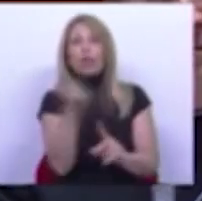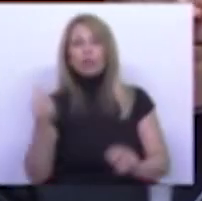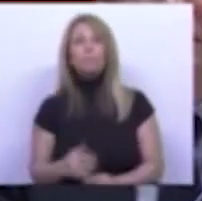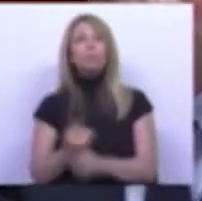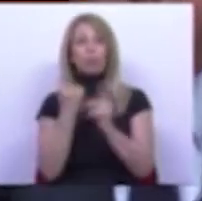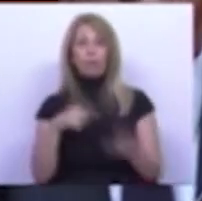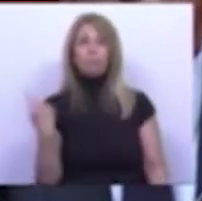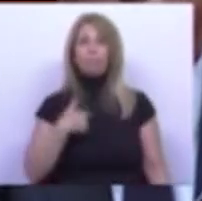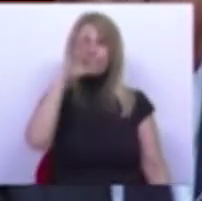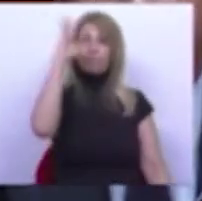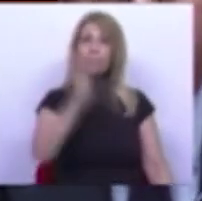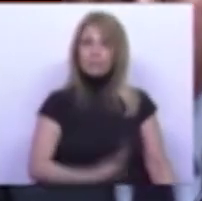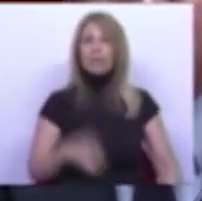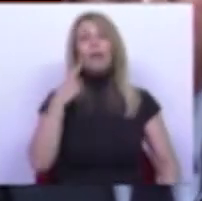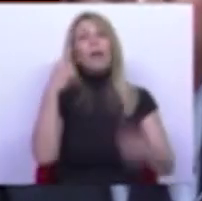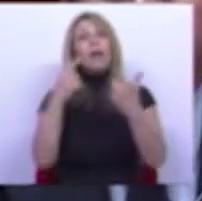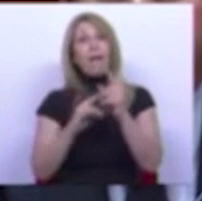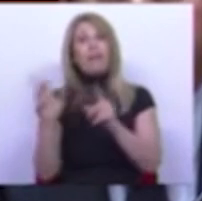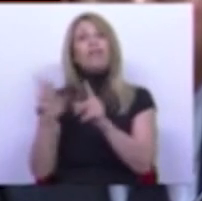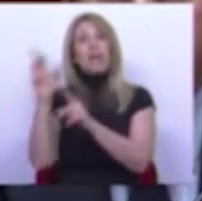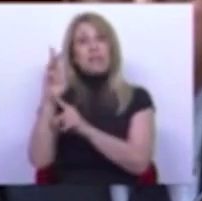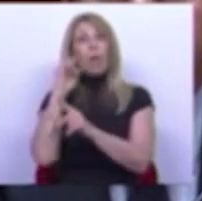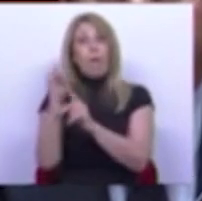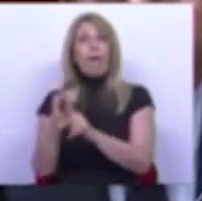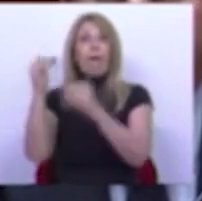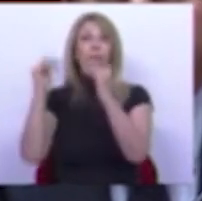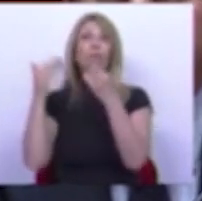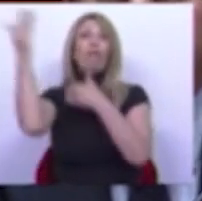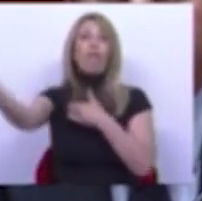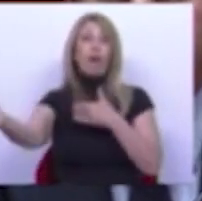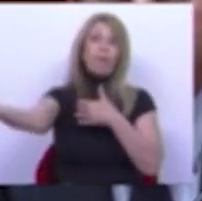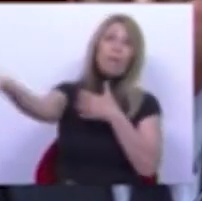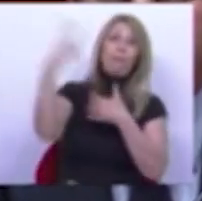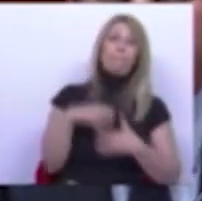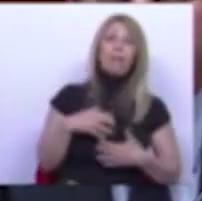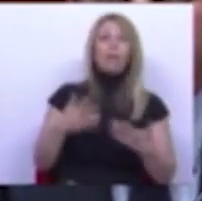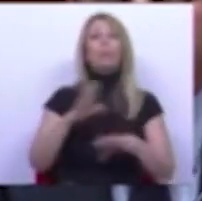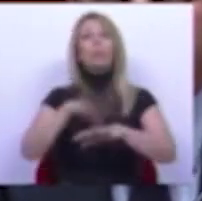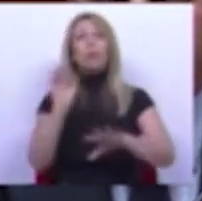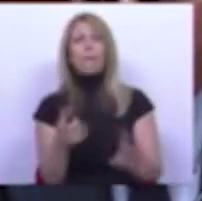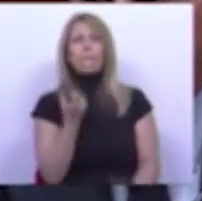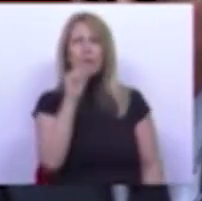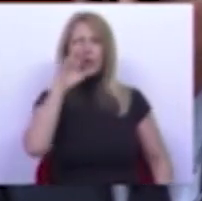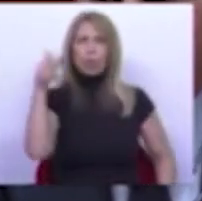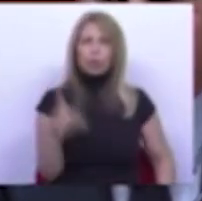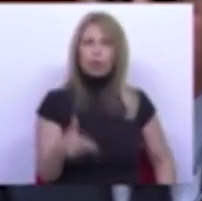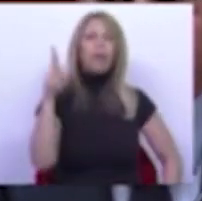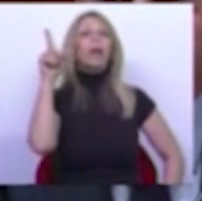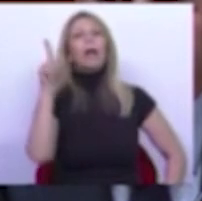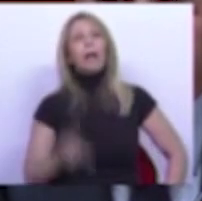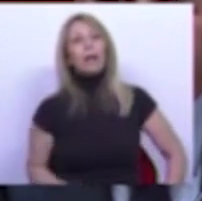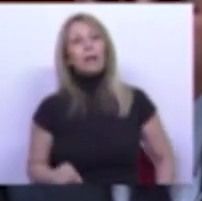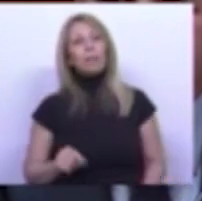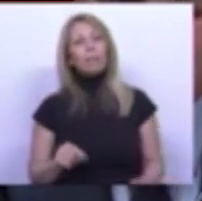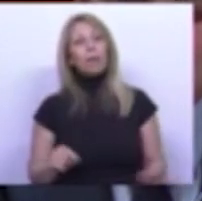importada, que tem causas conjunturais e que se prende essencialmente com o preço dos combustíveis e com a rotura das